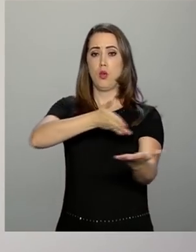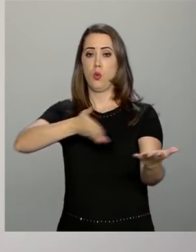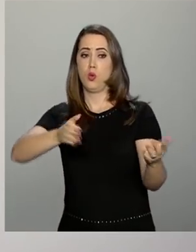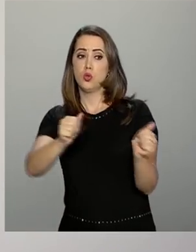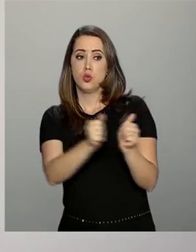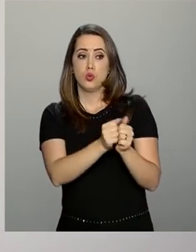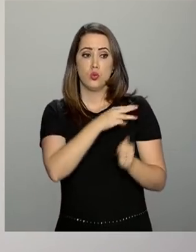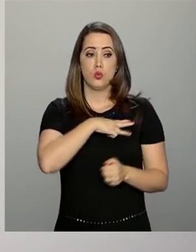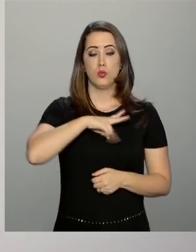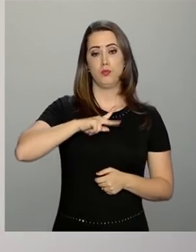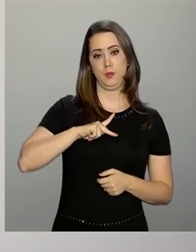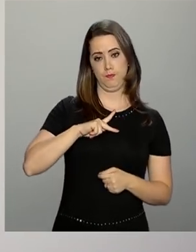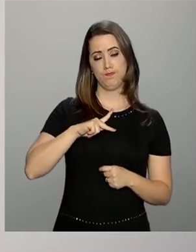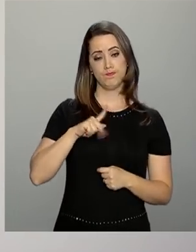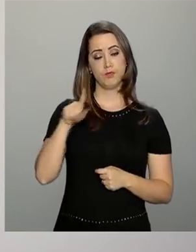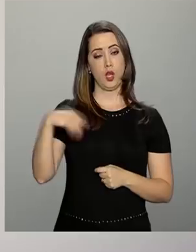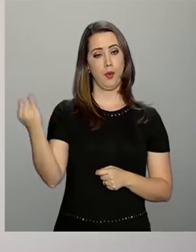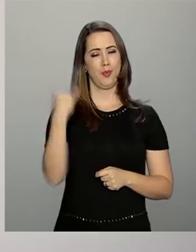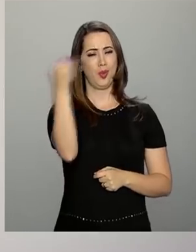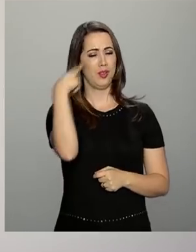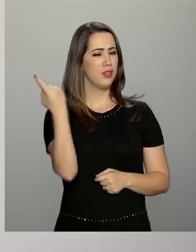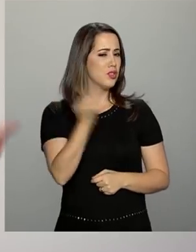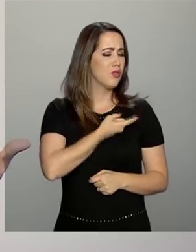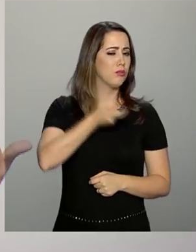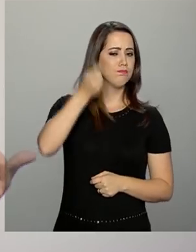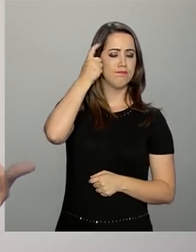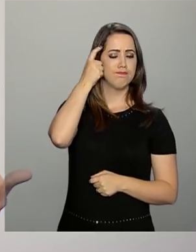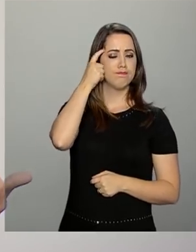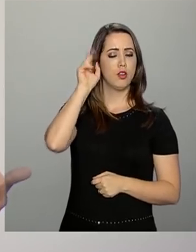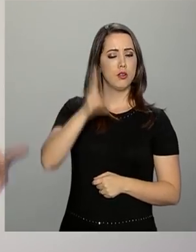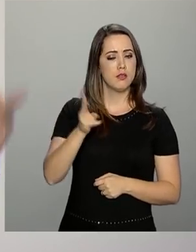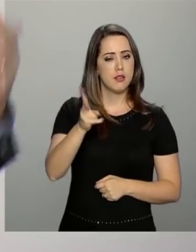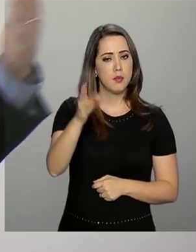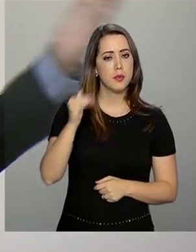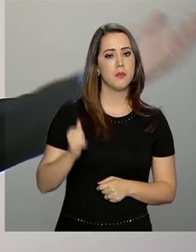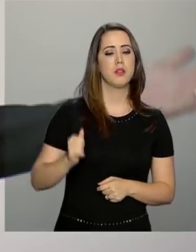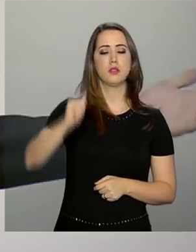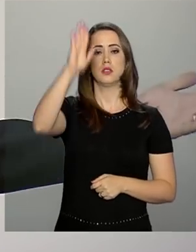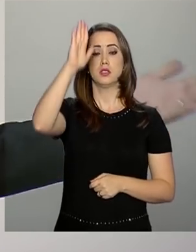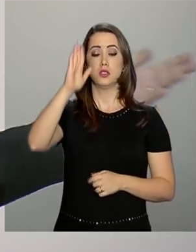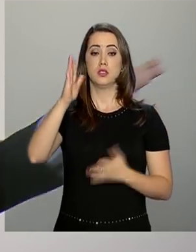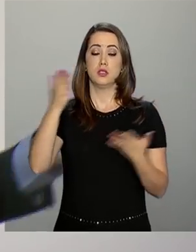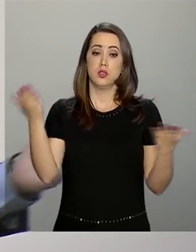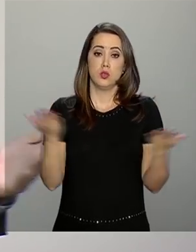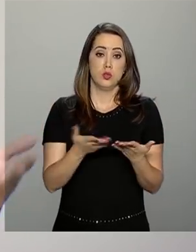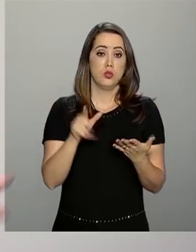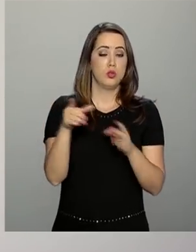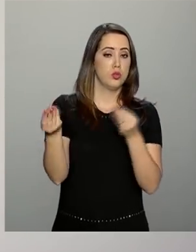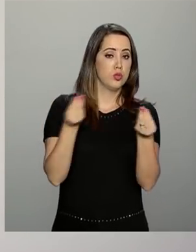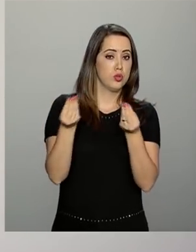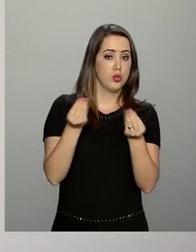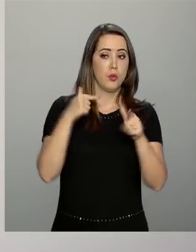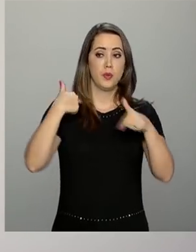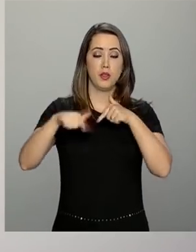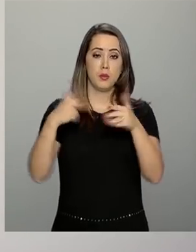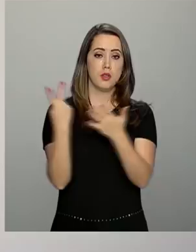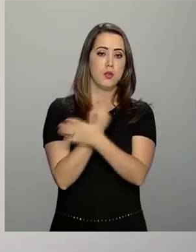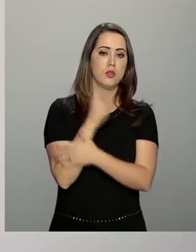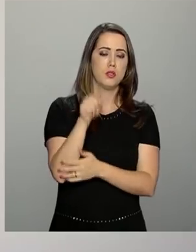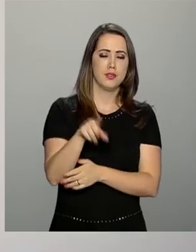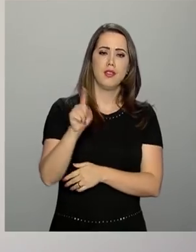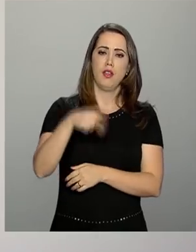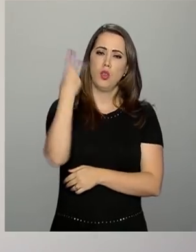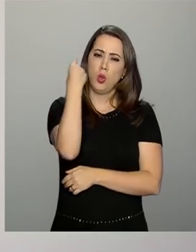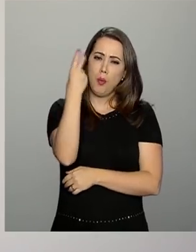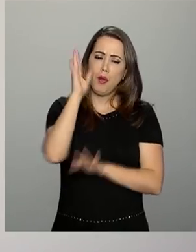Ministério Público. É importante nós pensarmos cada vez mais nos modelos das forças-tarefas, que é